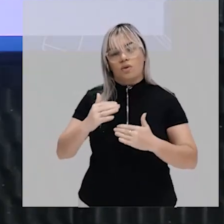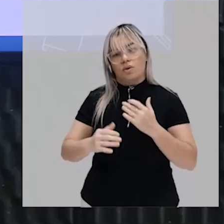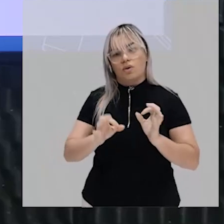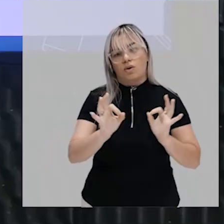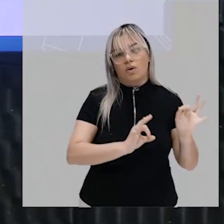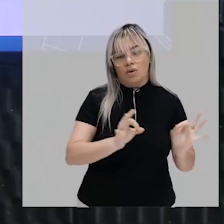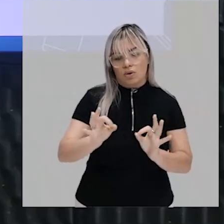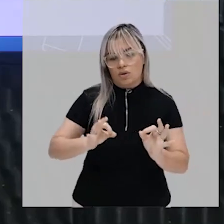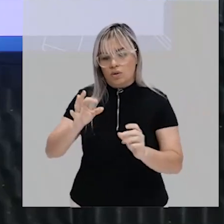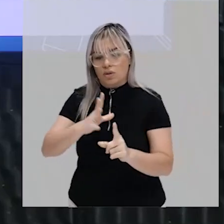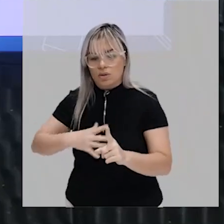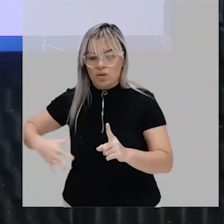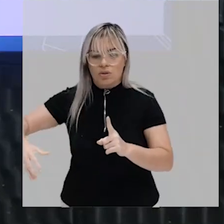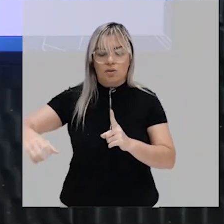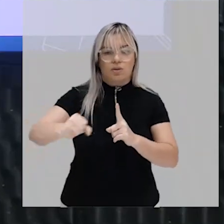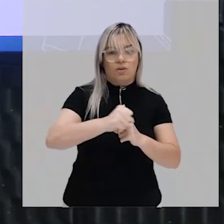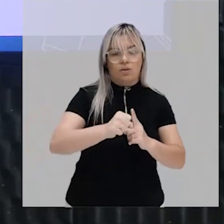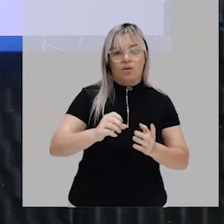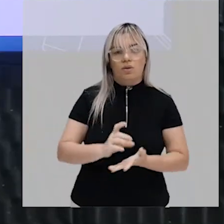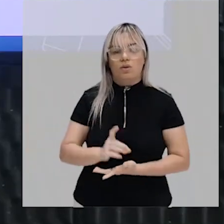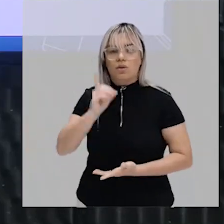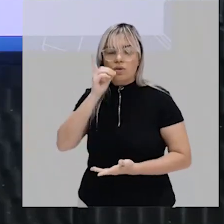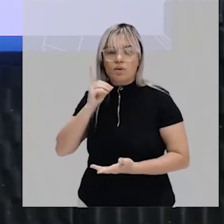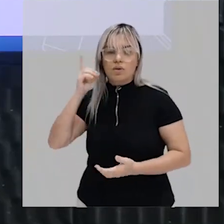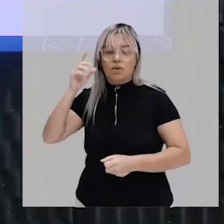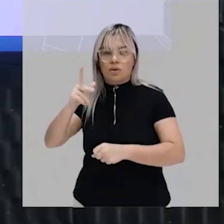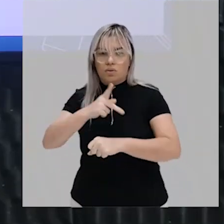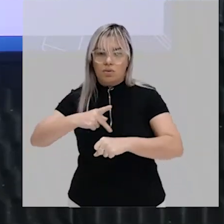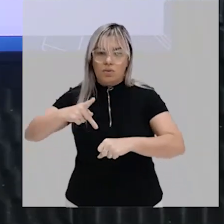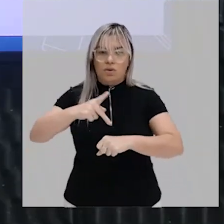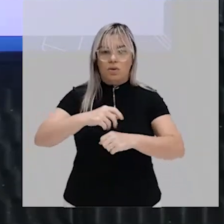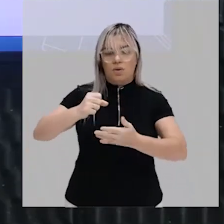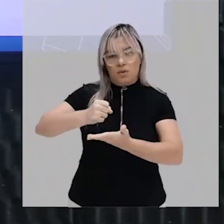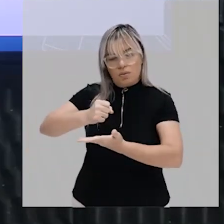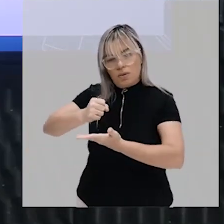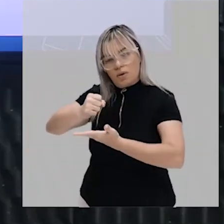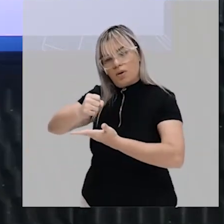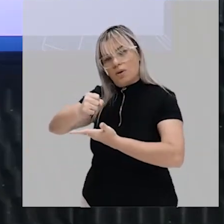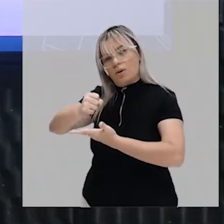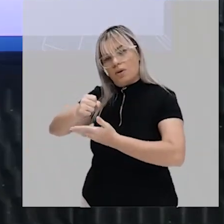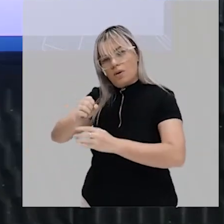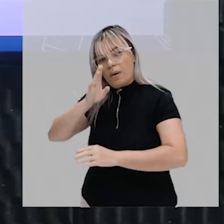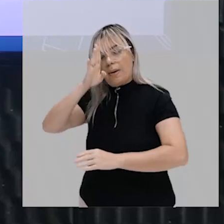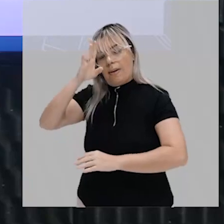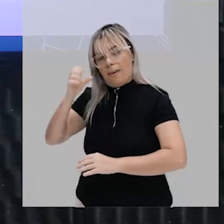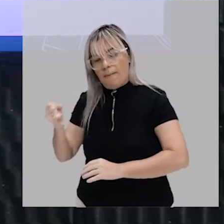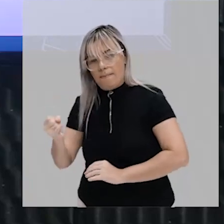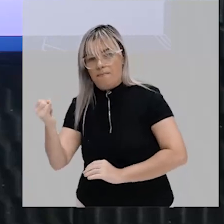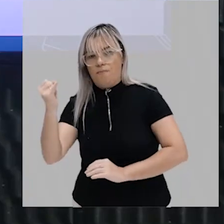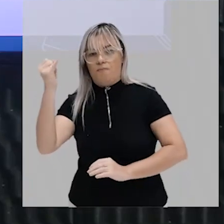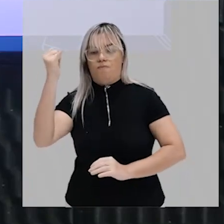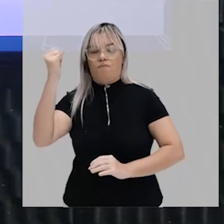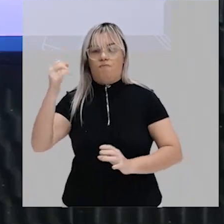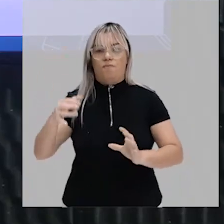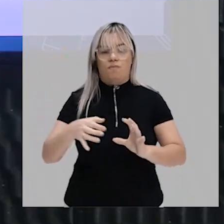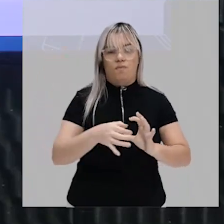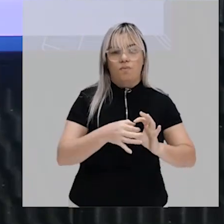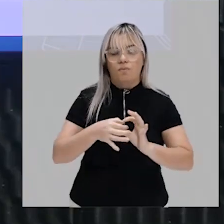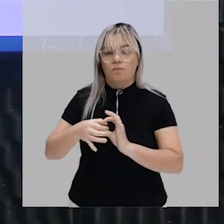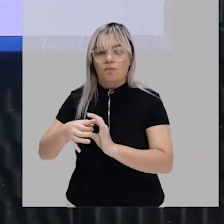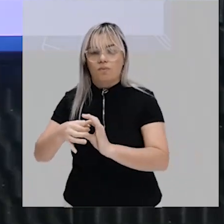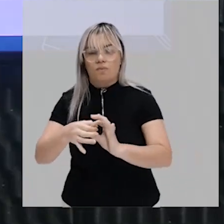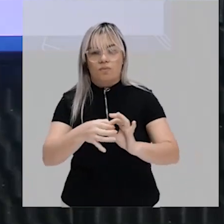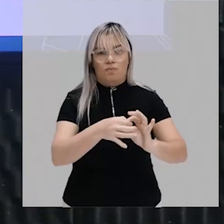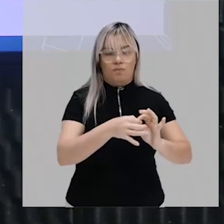certo? então Durkheim vê o Estado como fundamental como essencial para a coesão para a